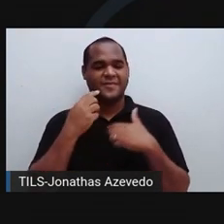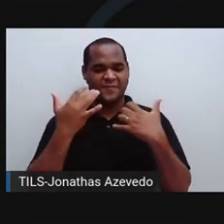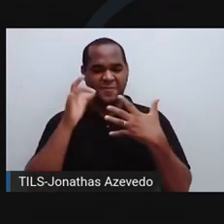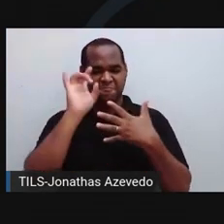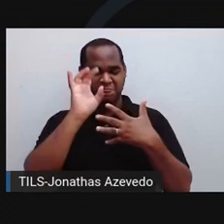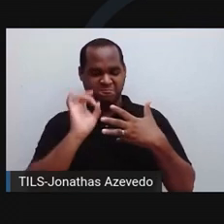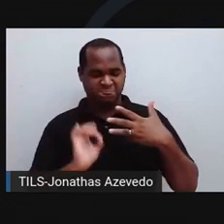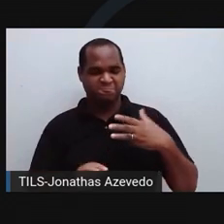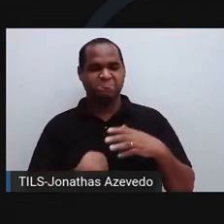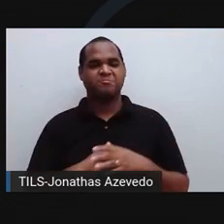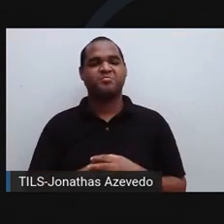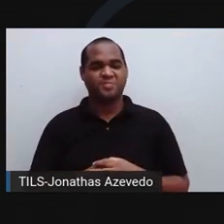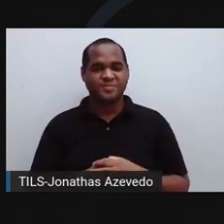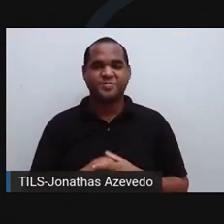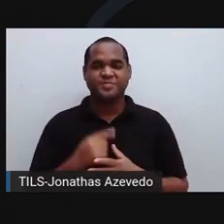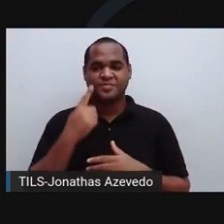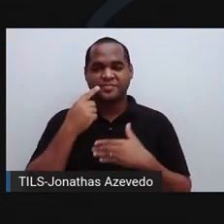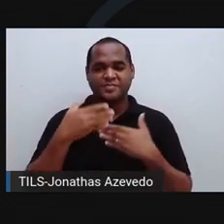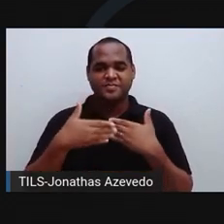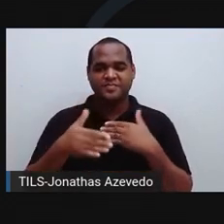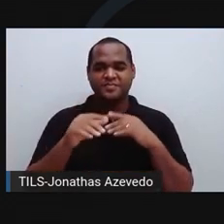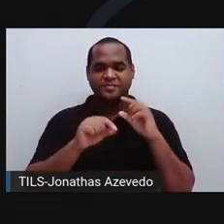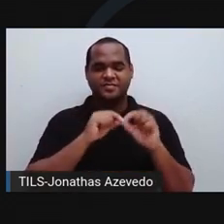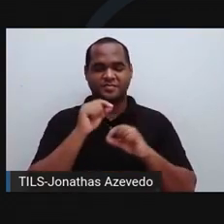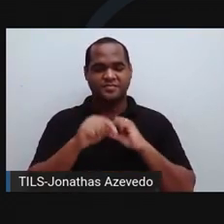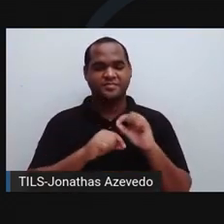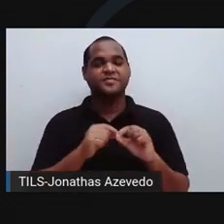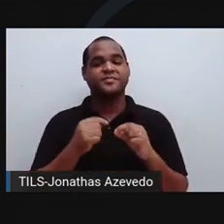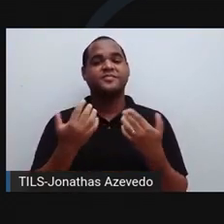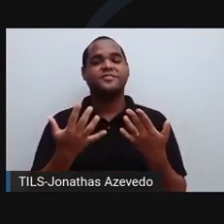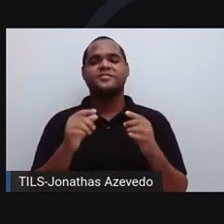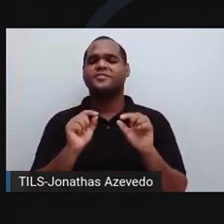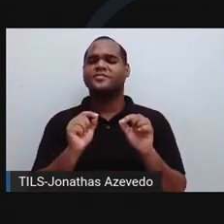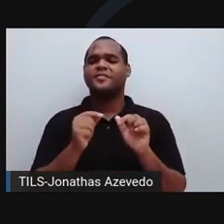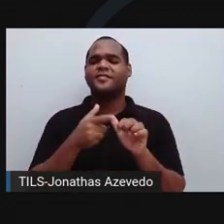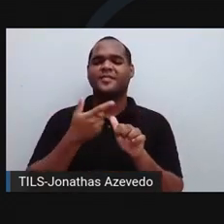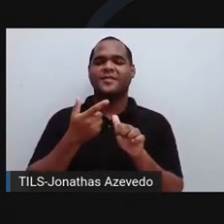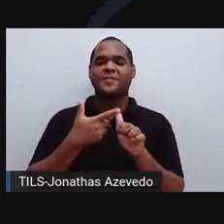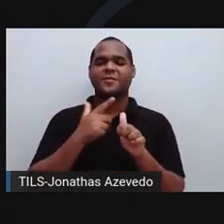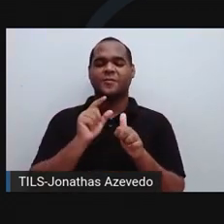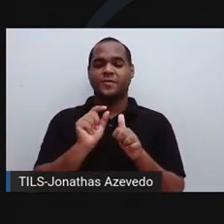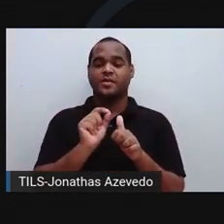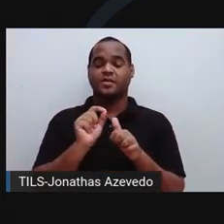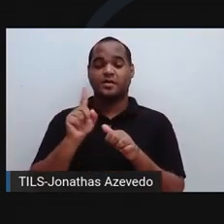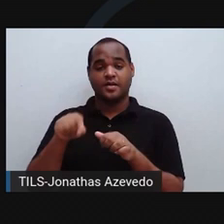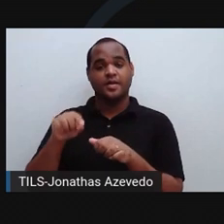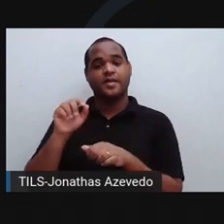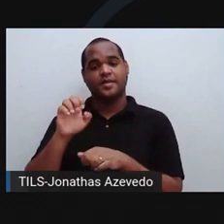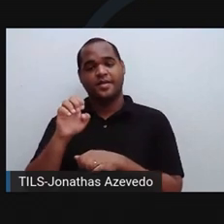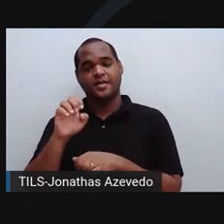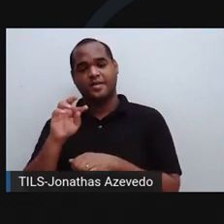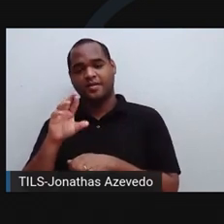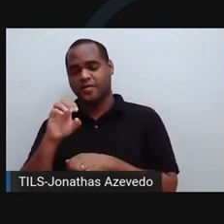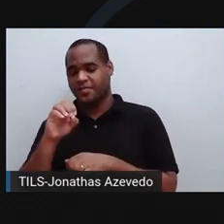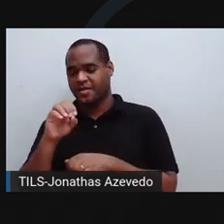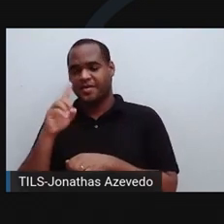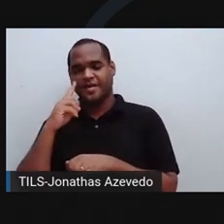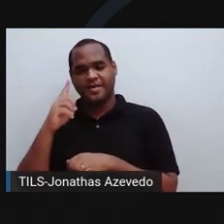delas aqui. Seguinte, amebíase, então, ela é causada pela entameba histolítica,